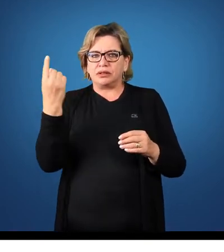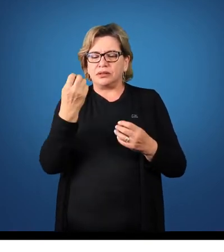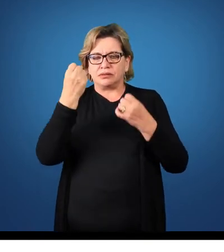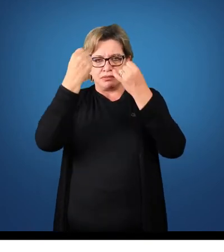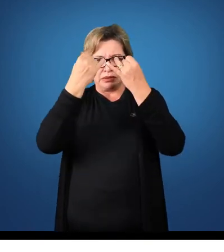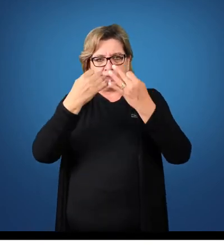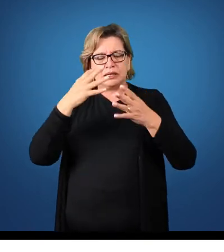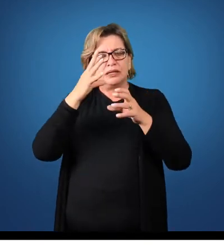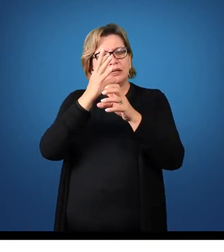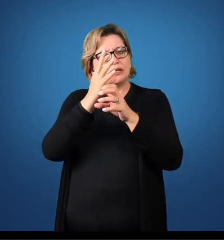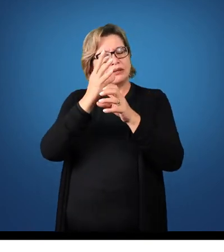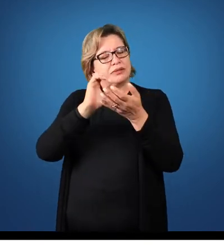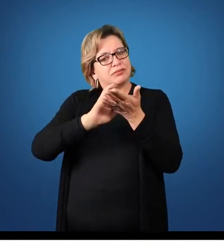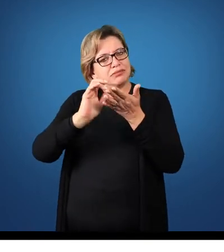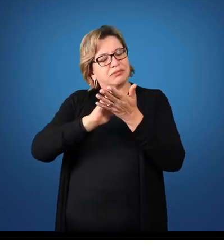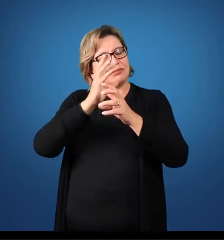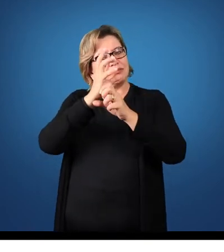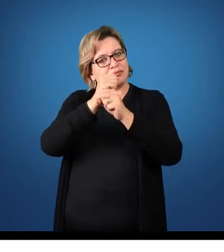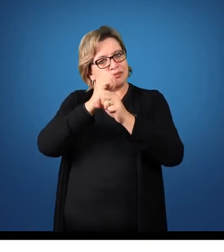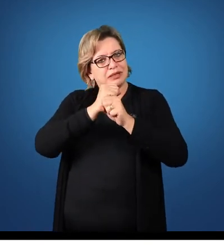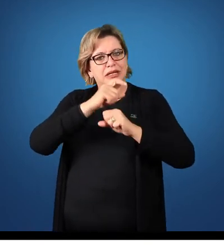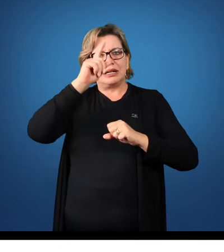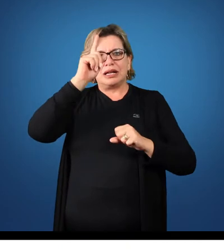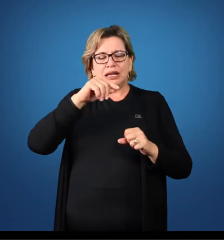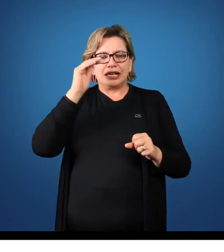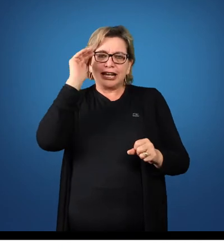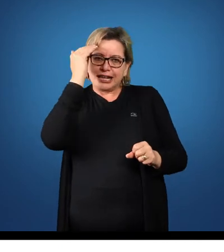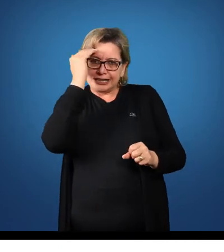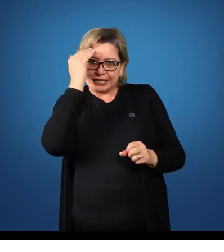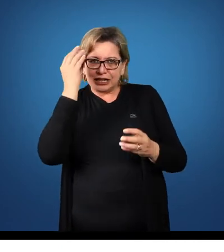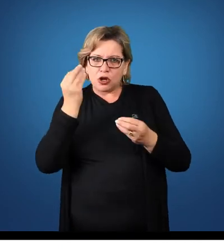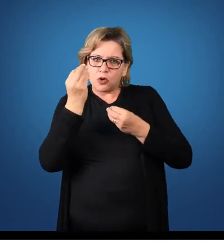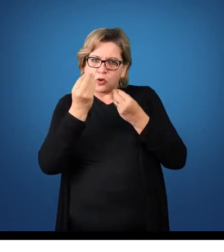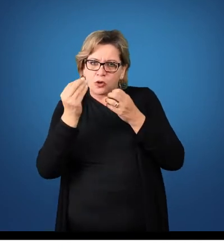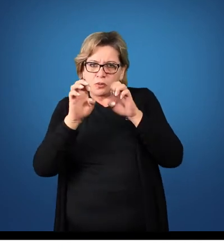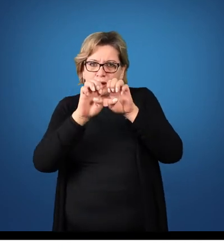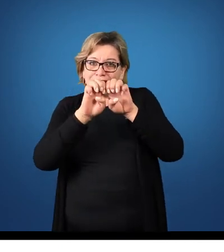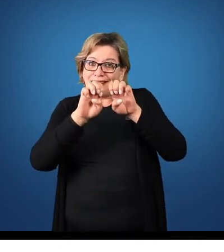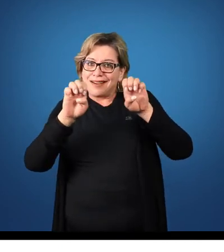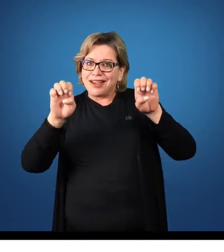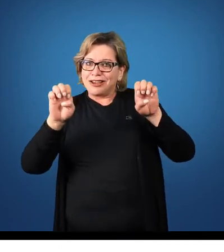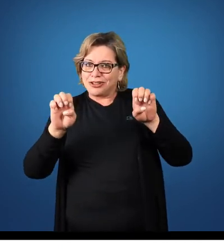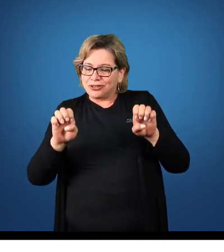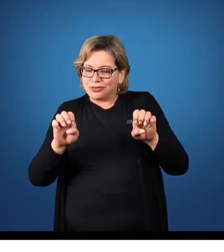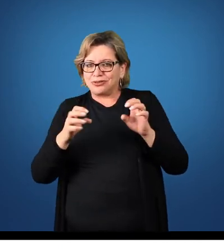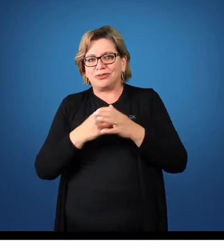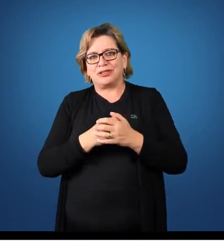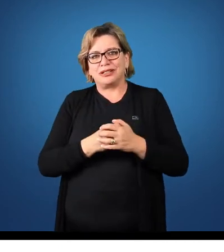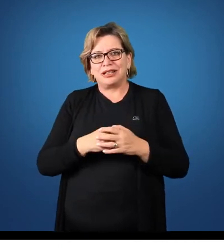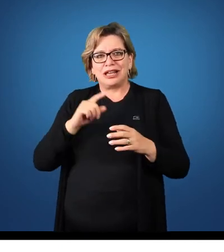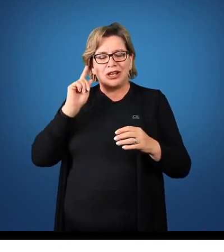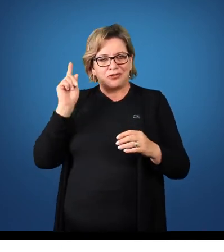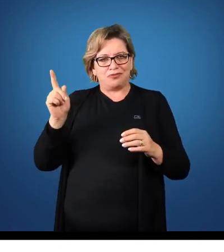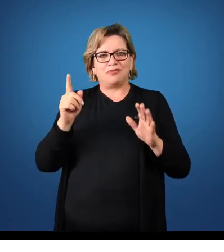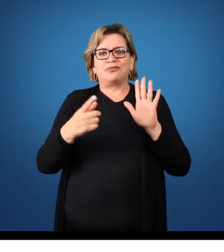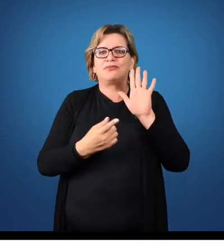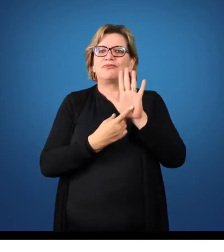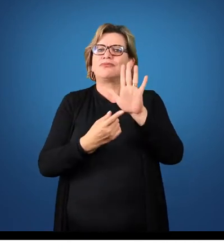nós falamos em contabilidade é entender como que ela é estruturada. Esses demonstrativos